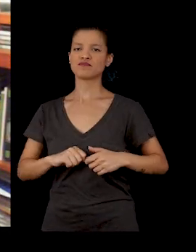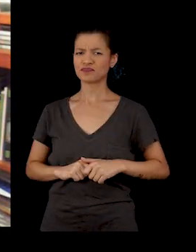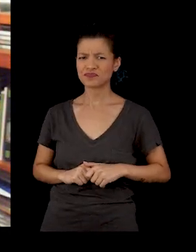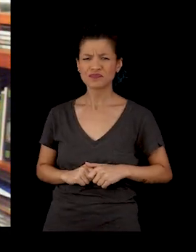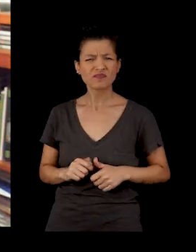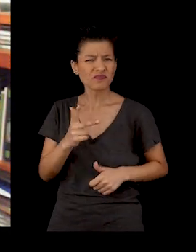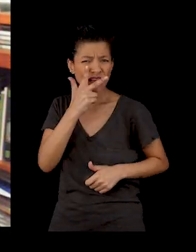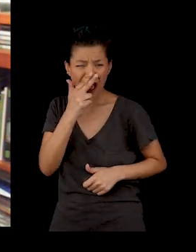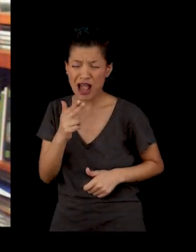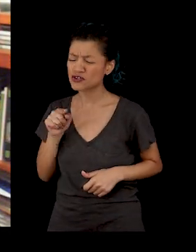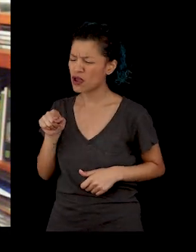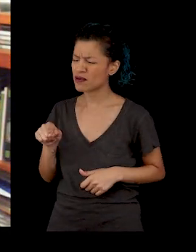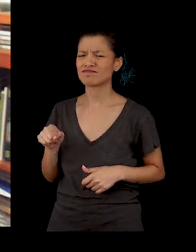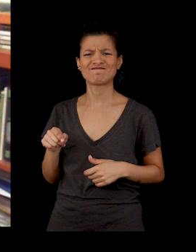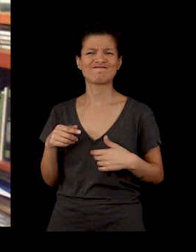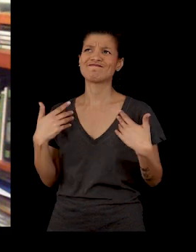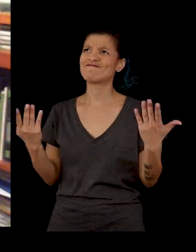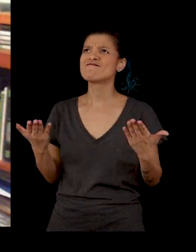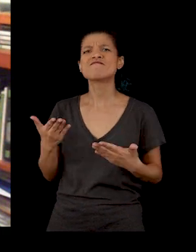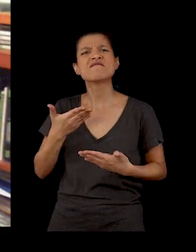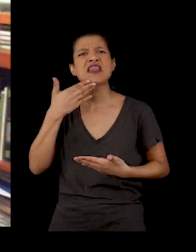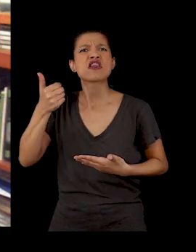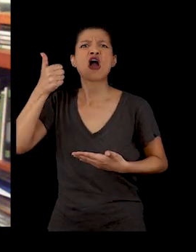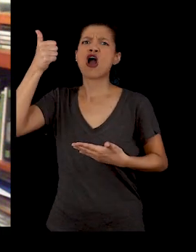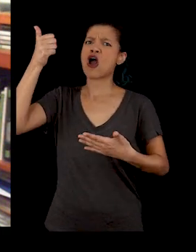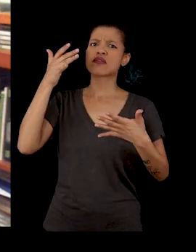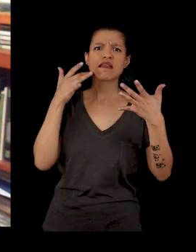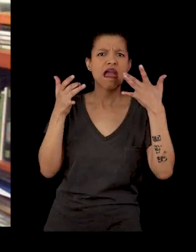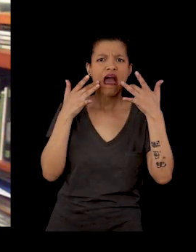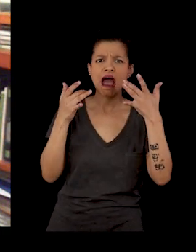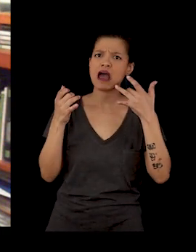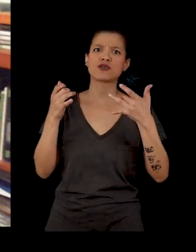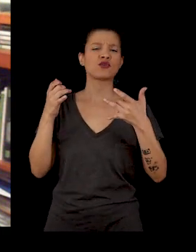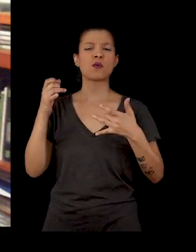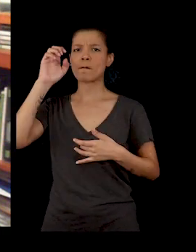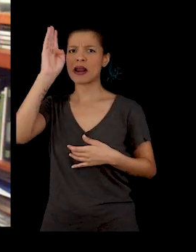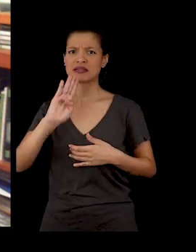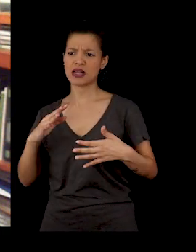Acho que é uma das maiores peças do teatro brasileiro, sem dúvida nenhuma.